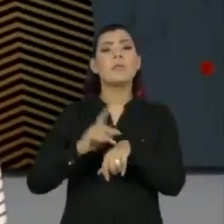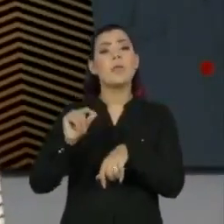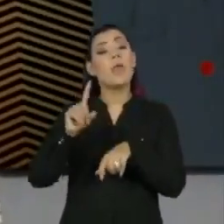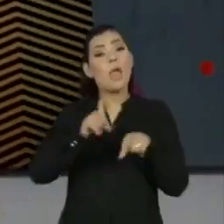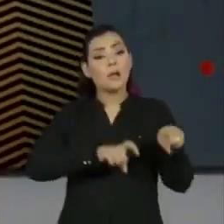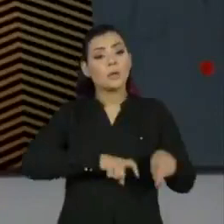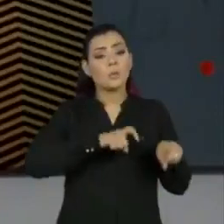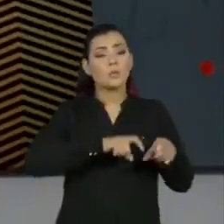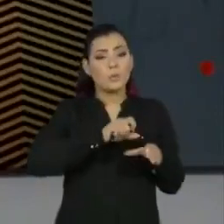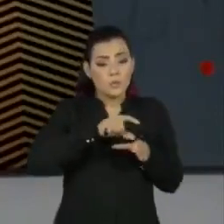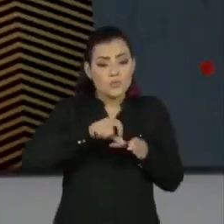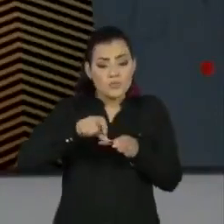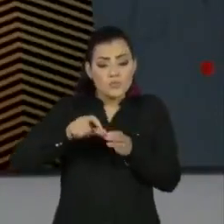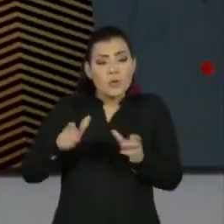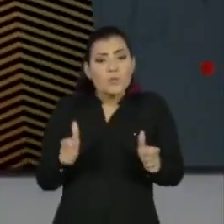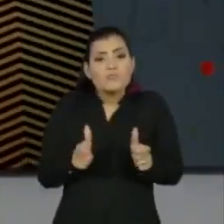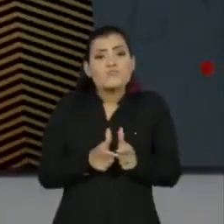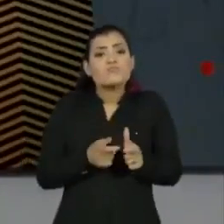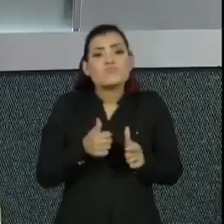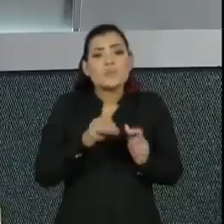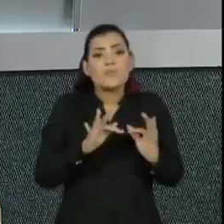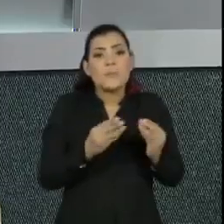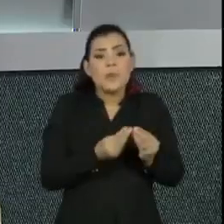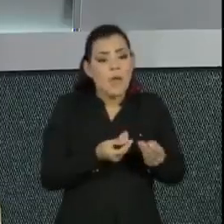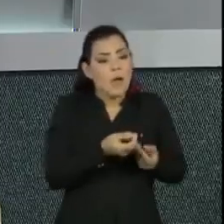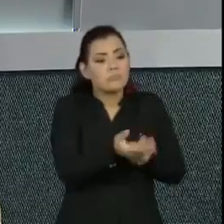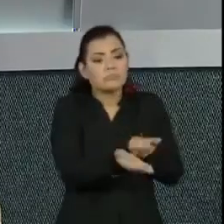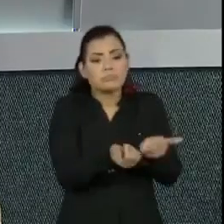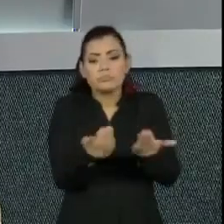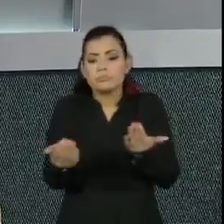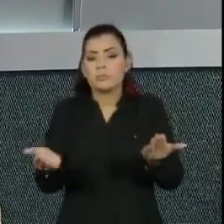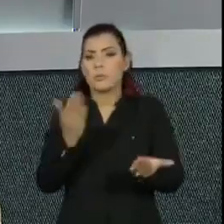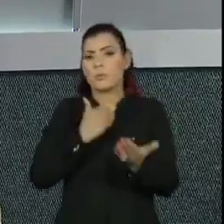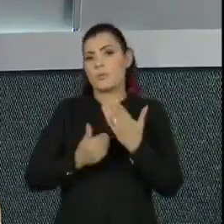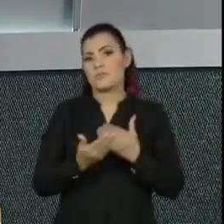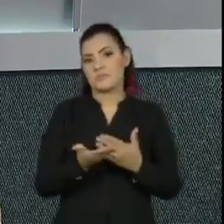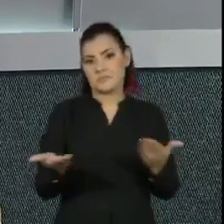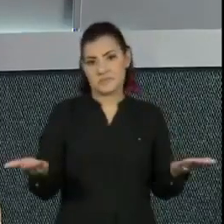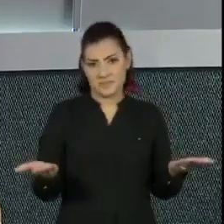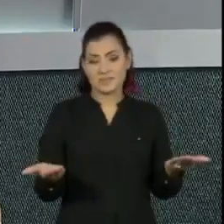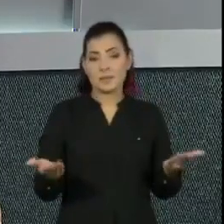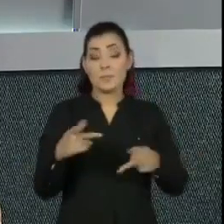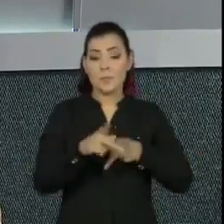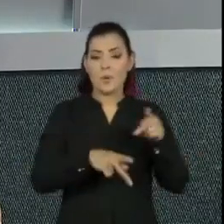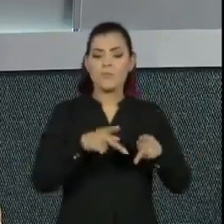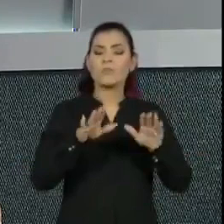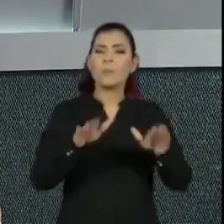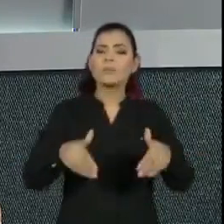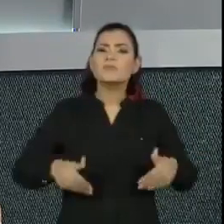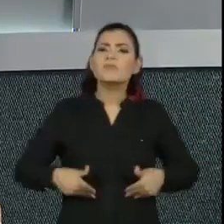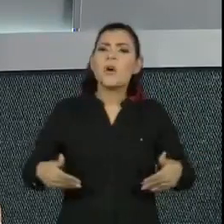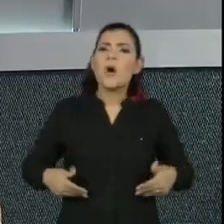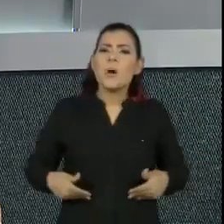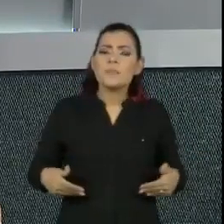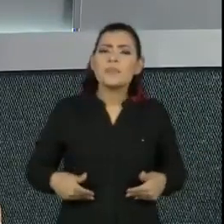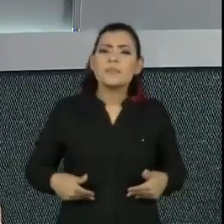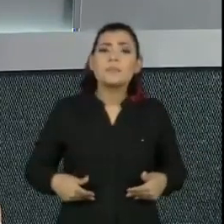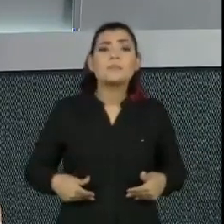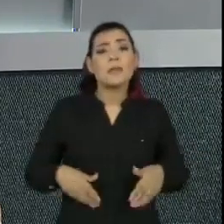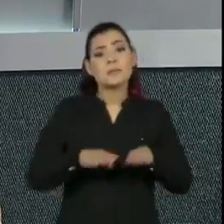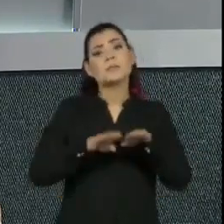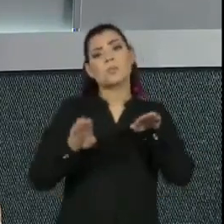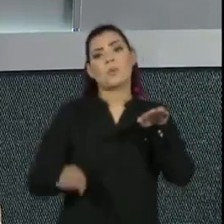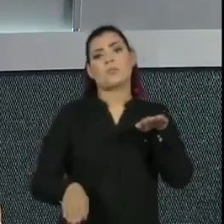pequeno agricultor, através da agricultura familiar. E o outro fator muito importante é que a fome, ela é fruto da